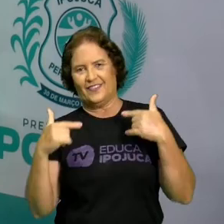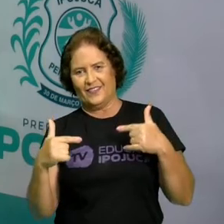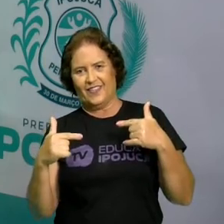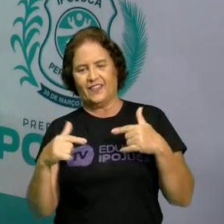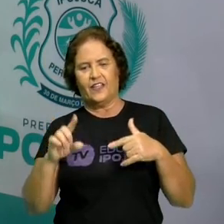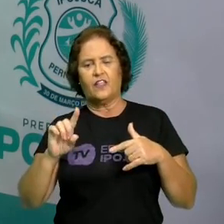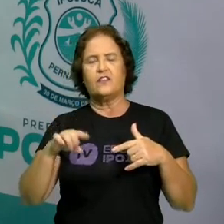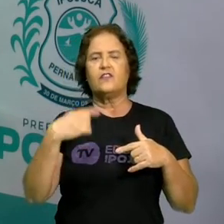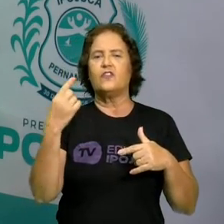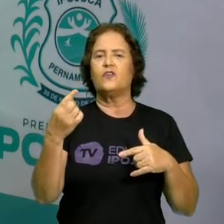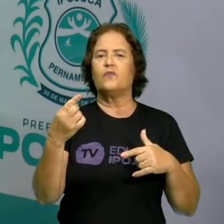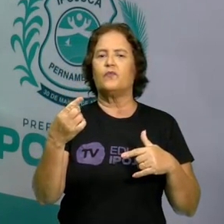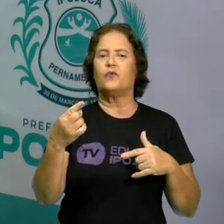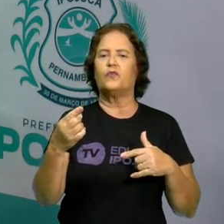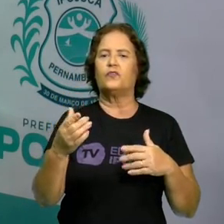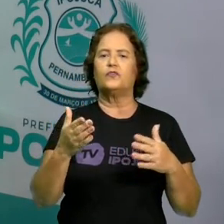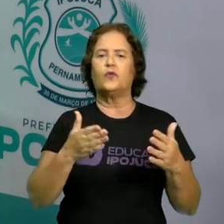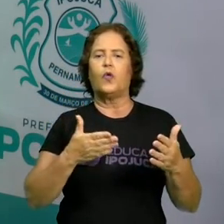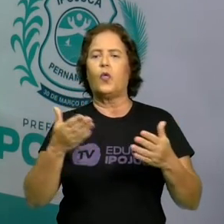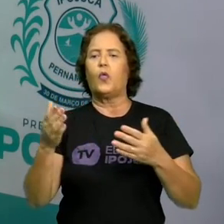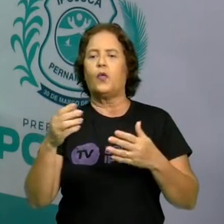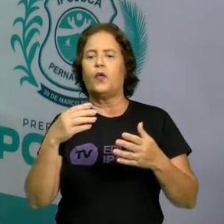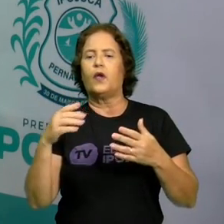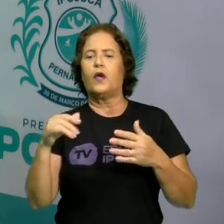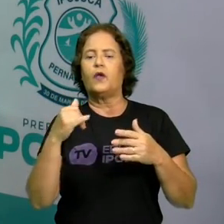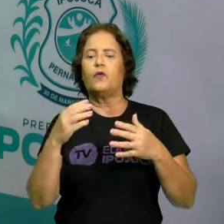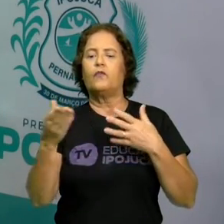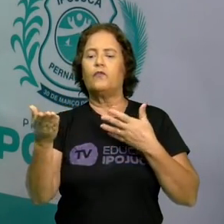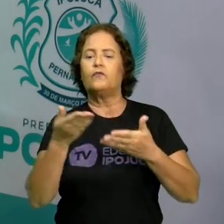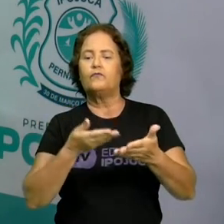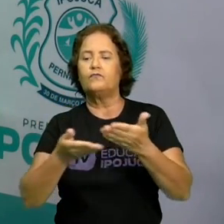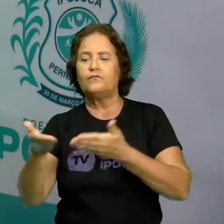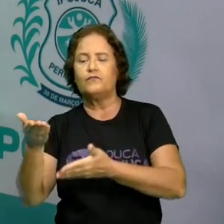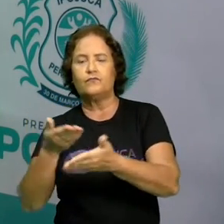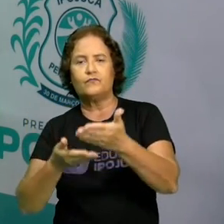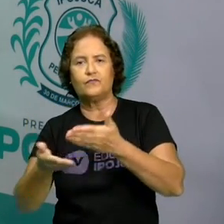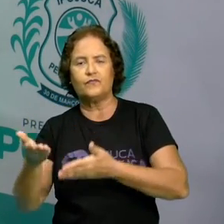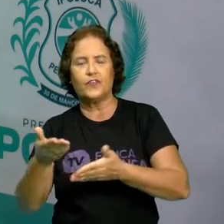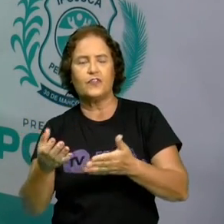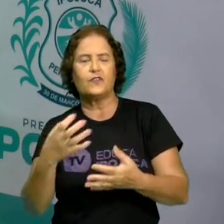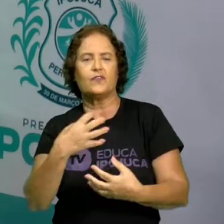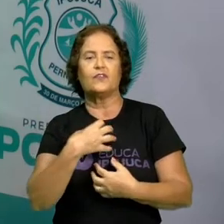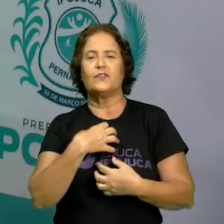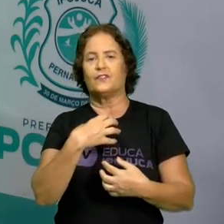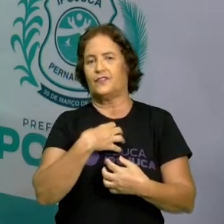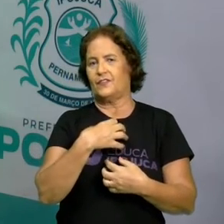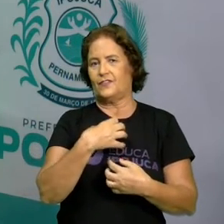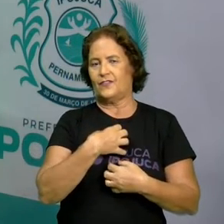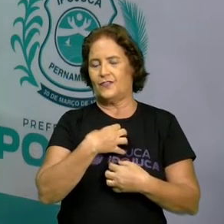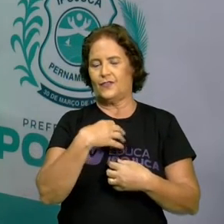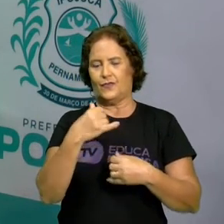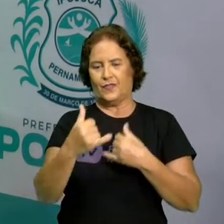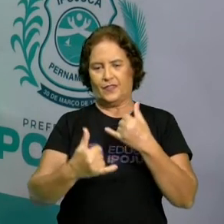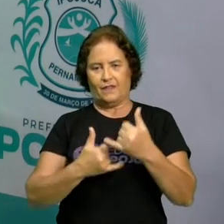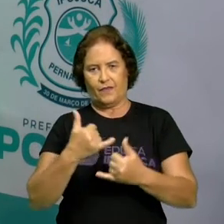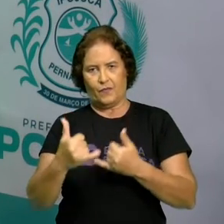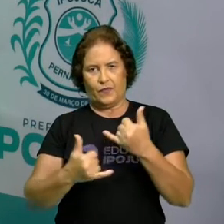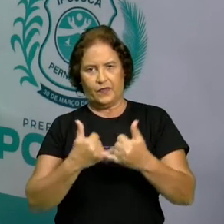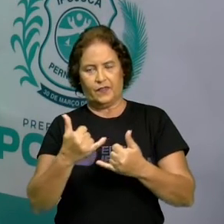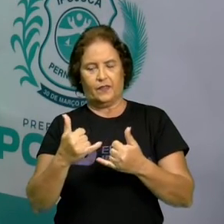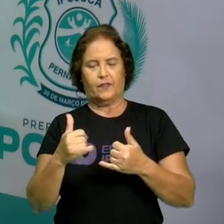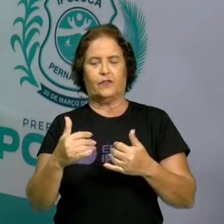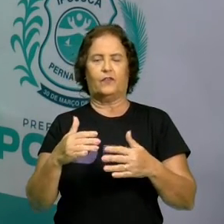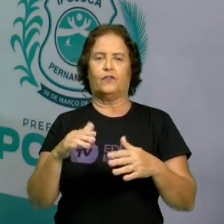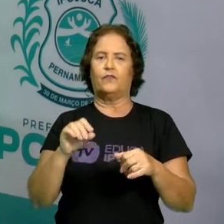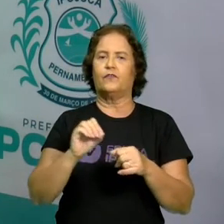brincar com pessoas. Troque essa ideia, né? Fale do que você sentiu nesse brincar, nesse movimento.